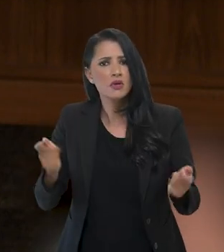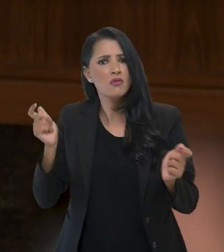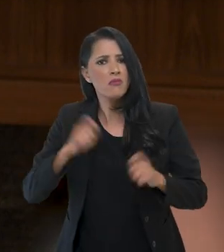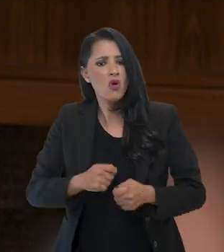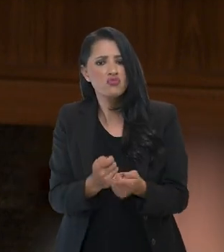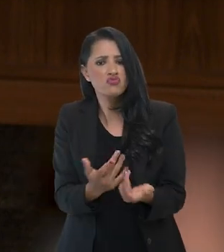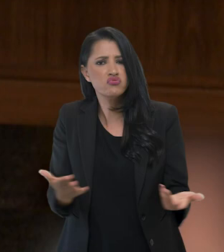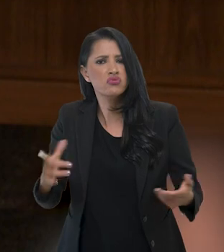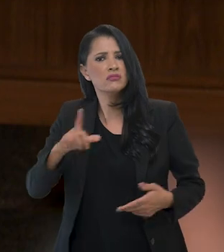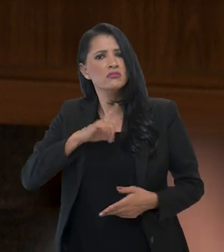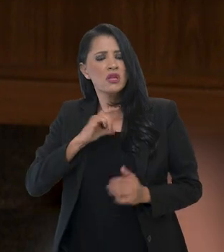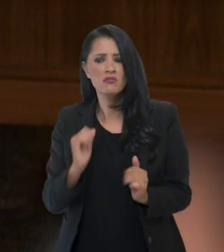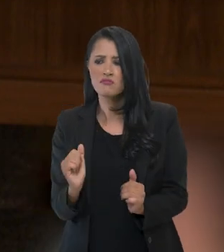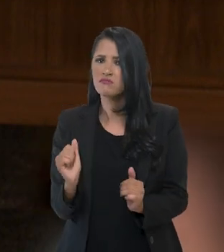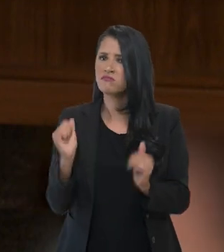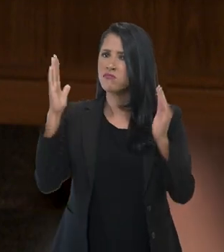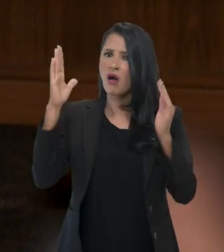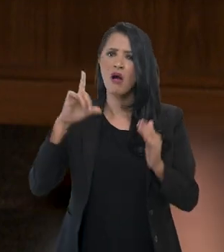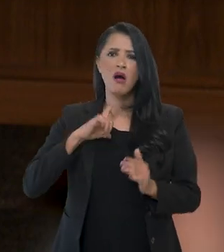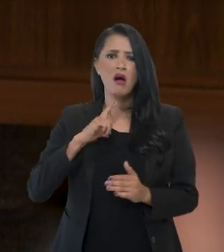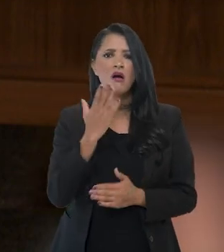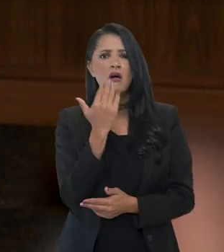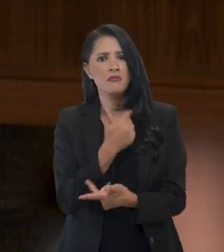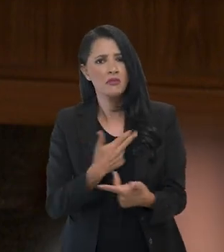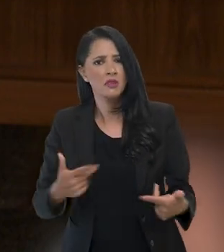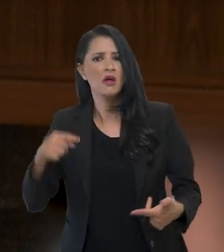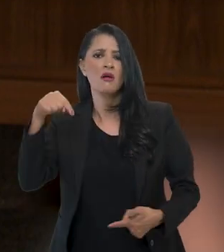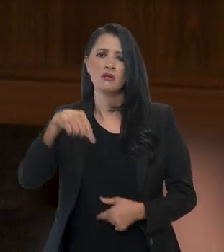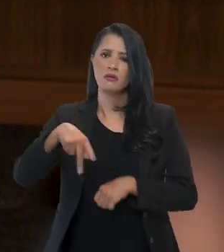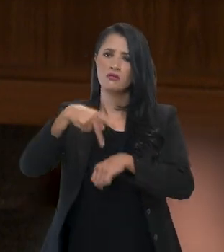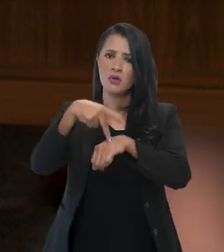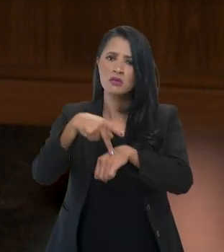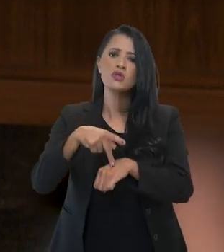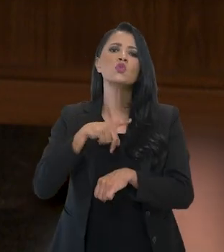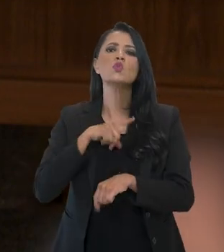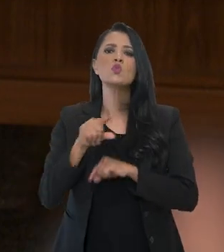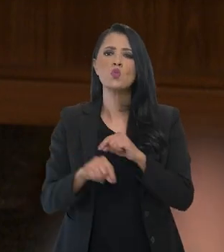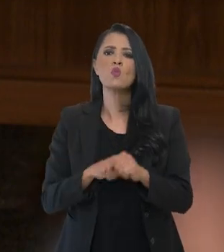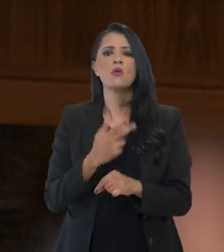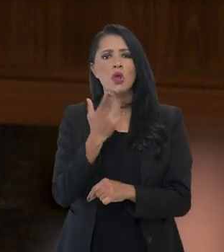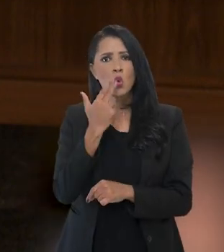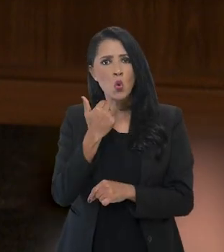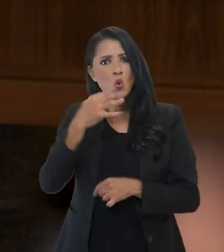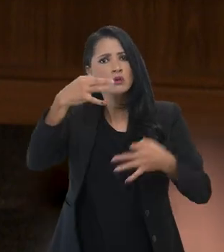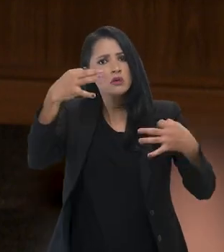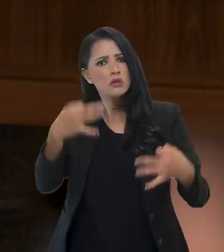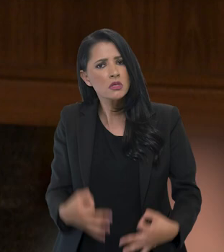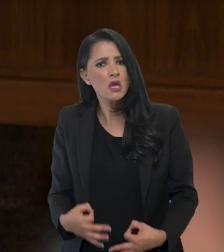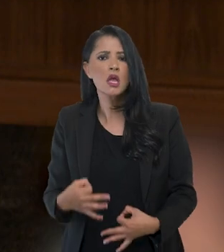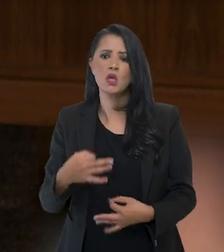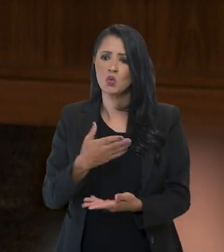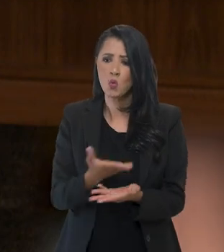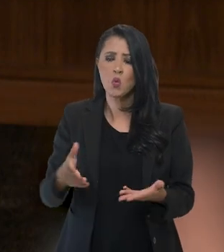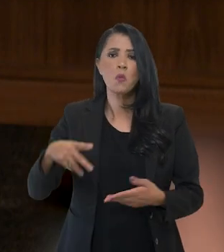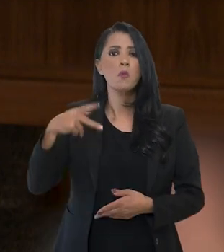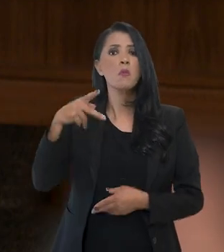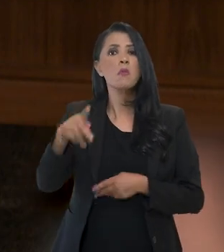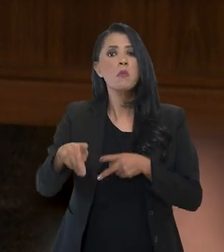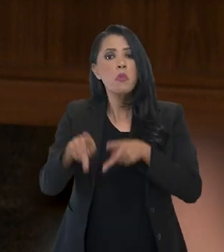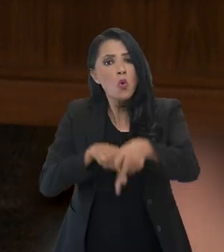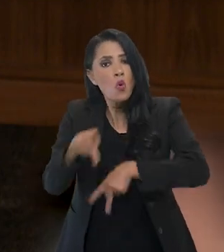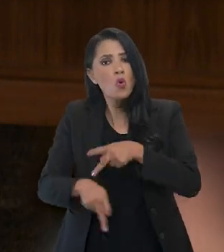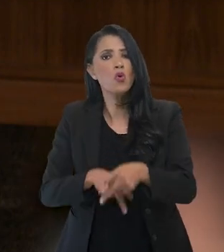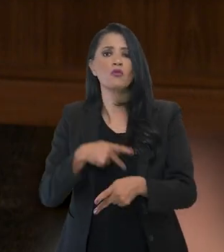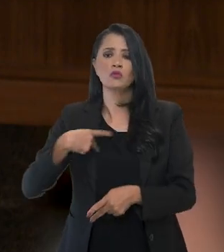alimentos, para que nós tenhamos soberania alimentar, para que o Brasil nutra corretamente o seu